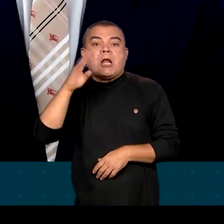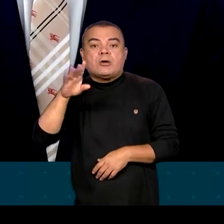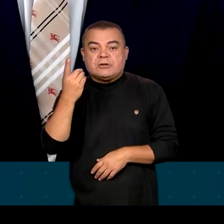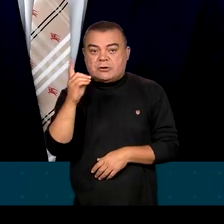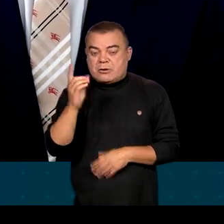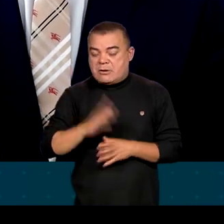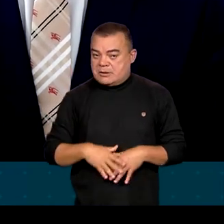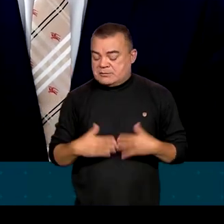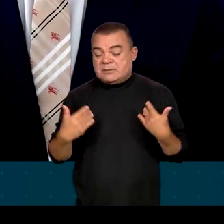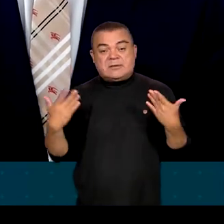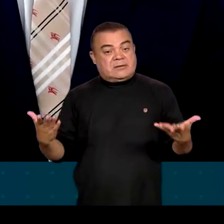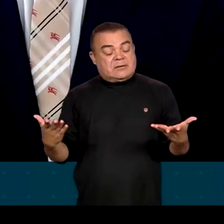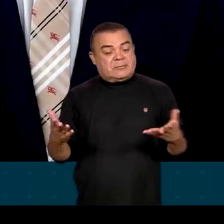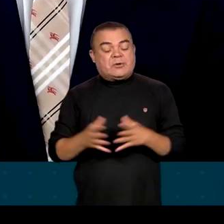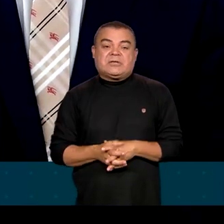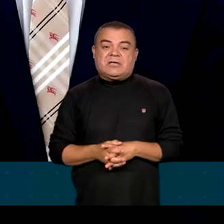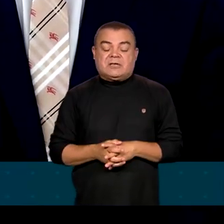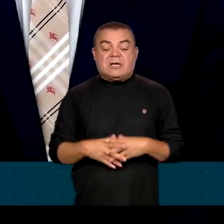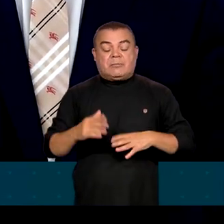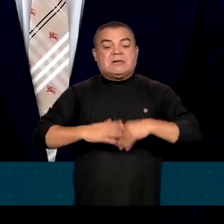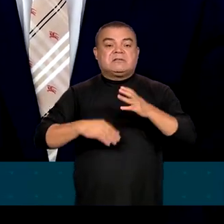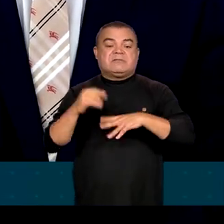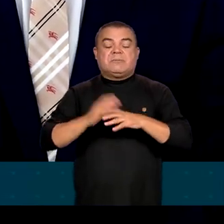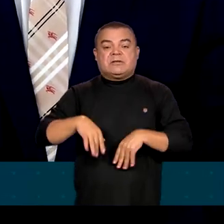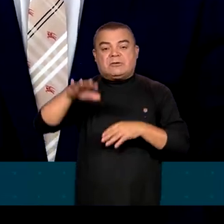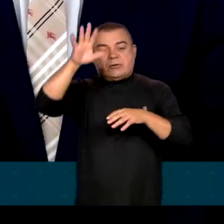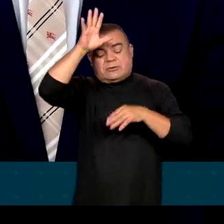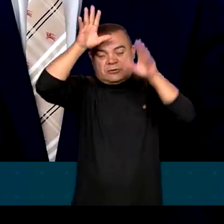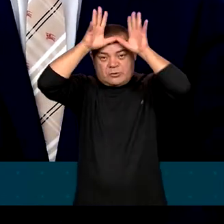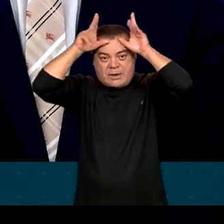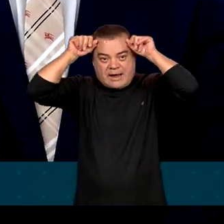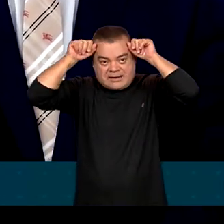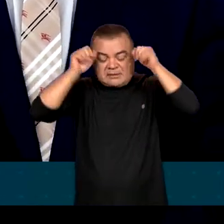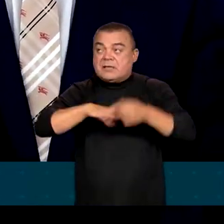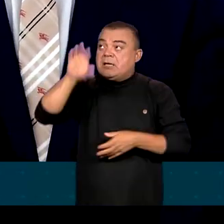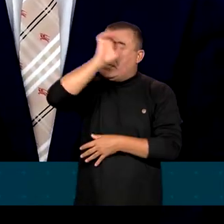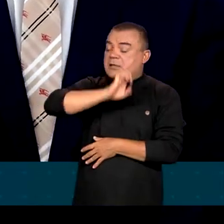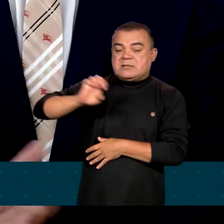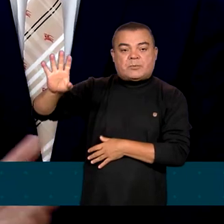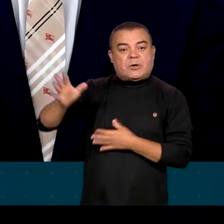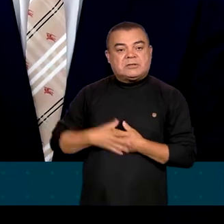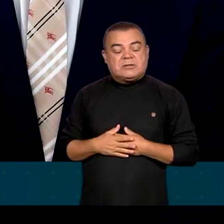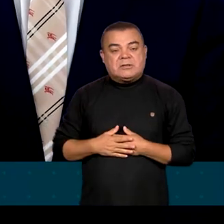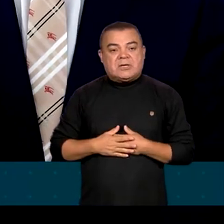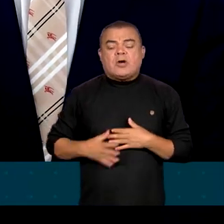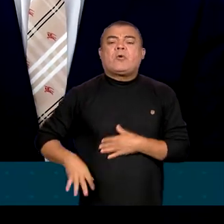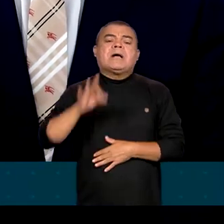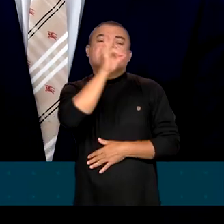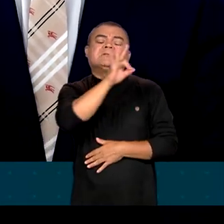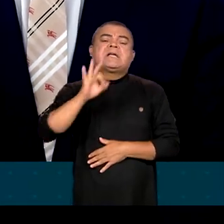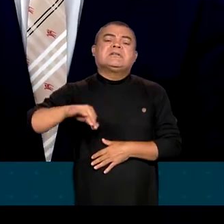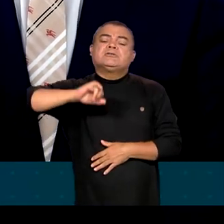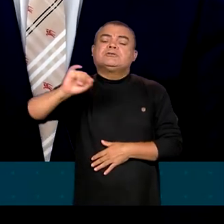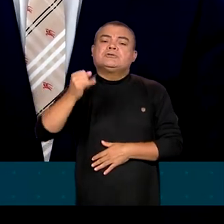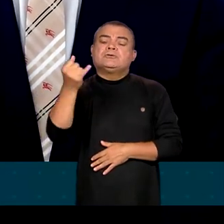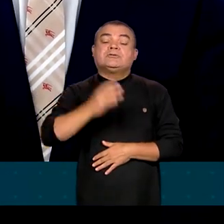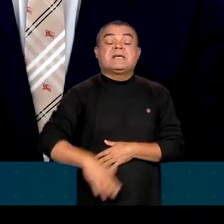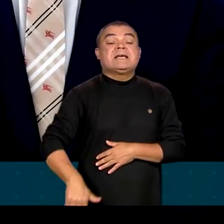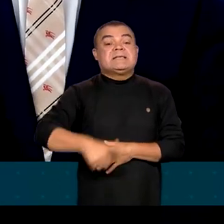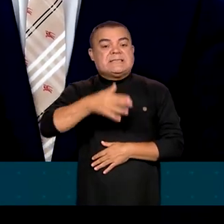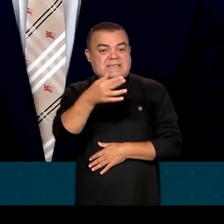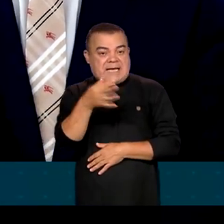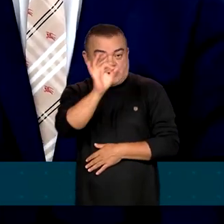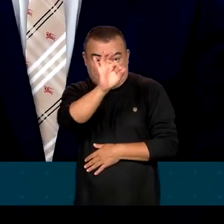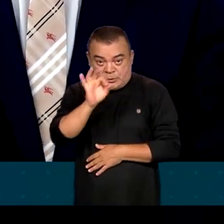Para as cadeias produtivas do agronegócio que são dolarizadas, que exportam, com taxa de juros de 7%. Então, isso